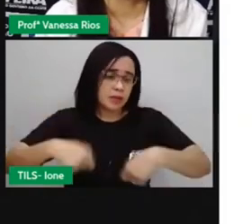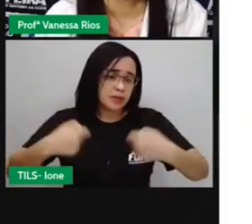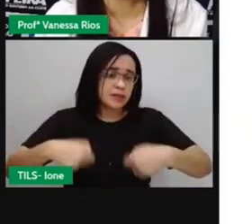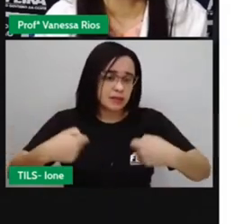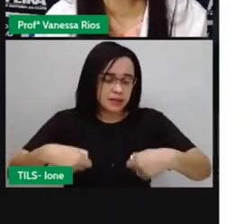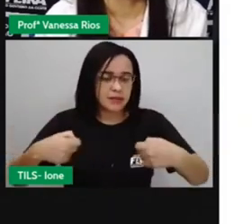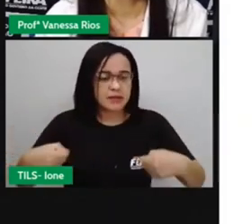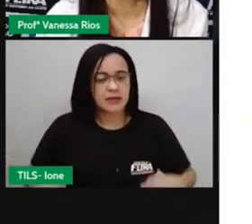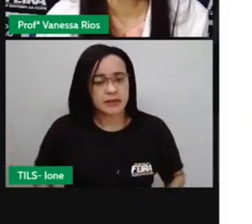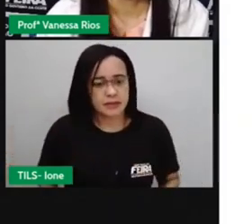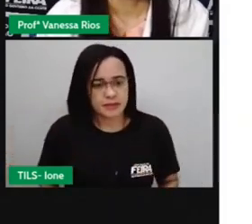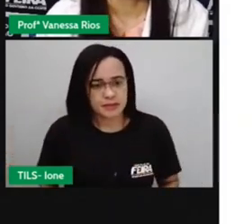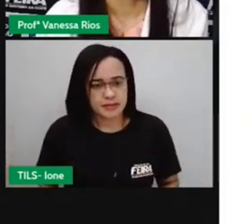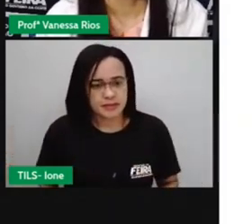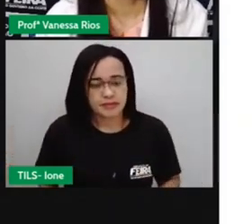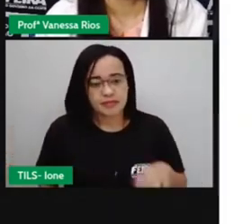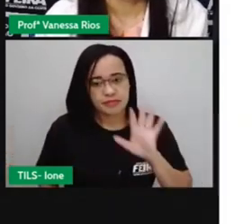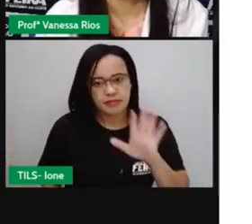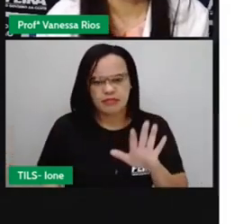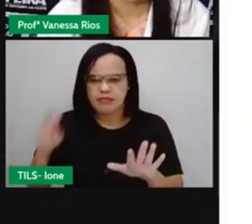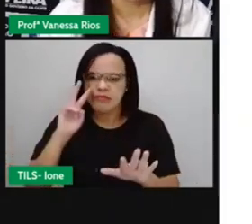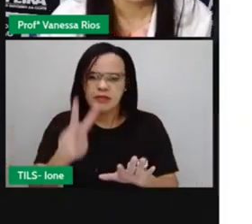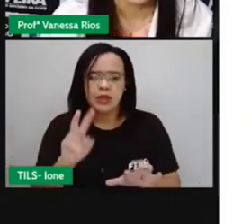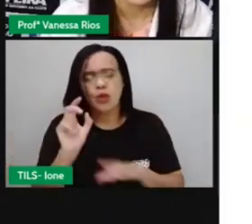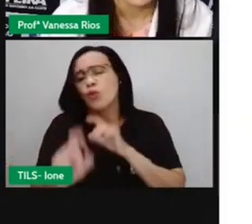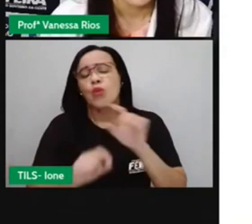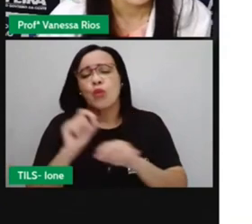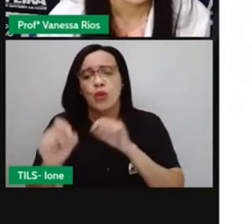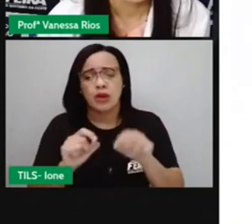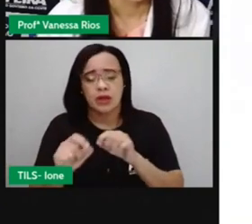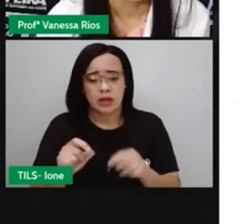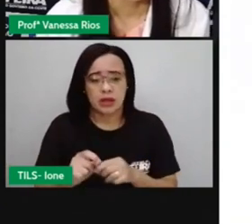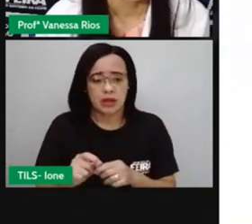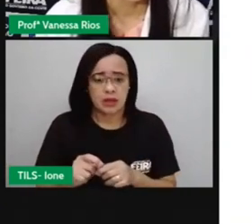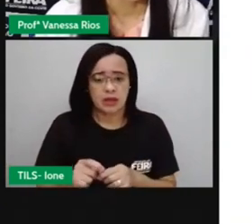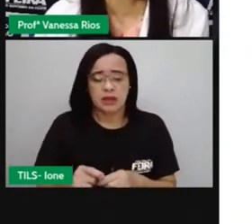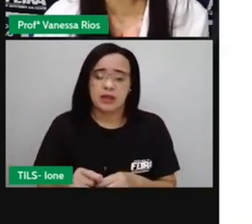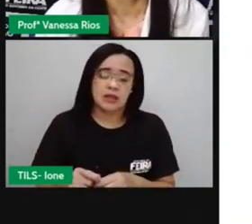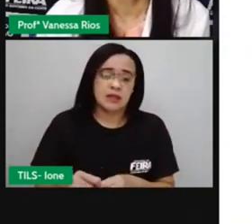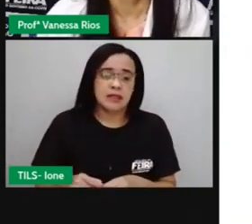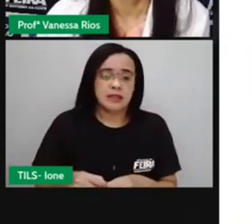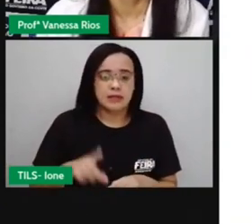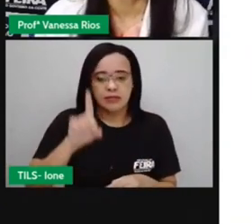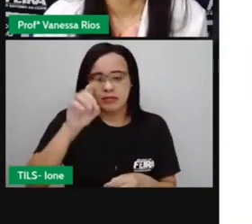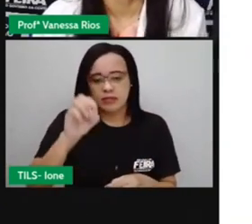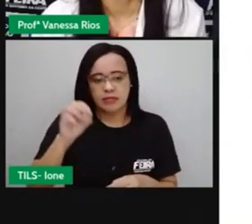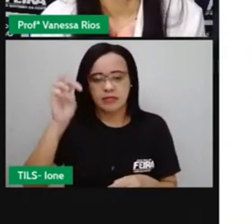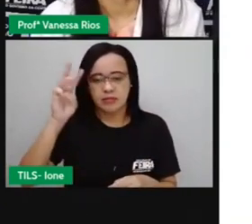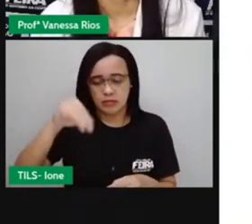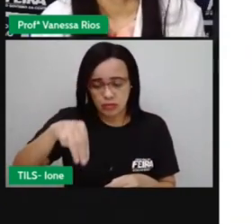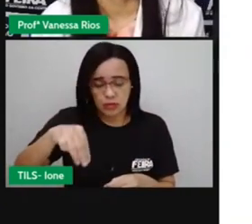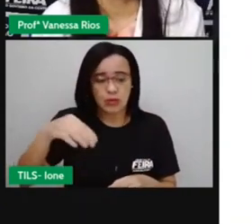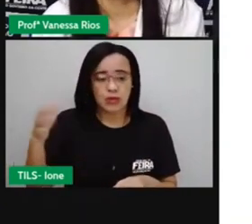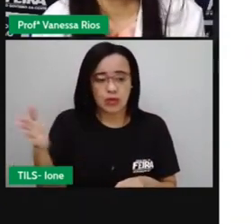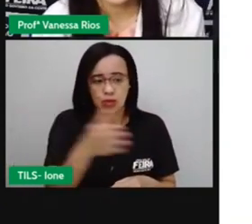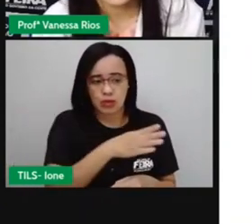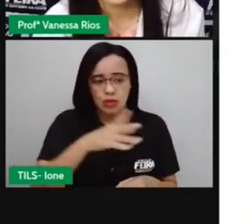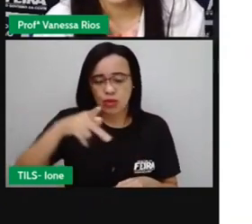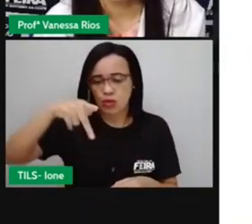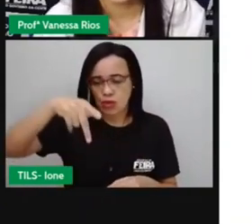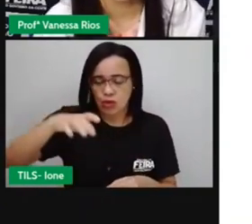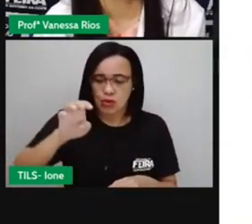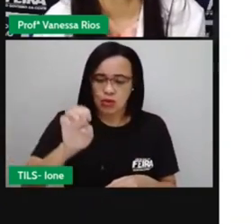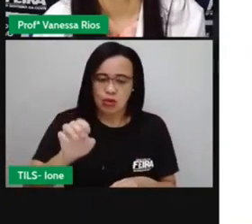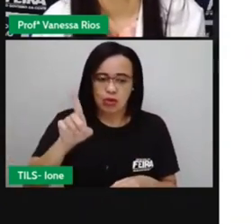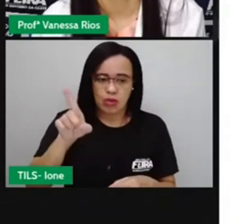assim, Dom Pedro I, ele não quis, né, ele optou por não estudar